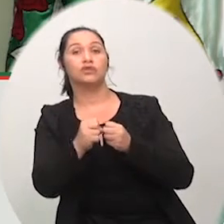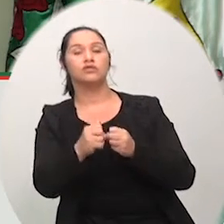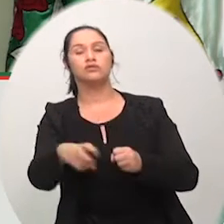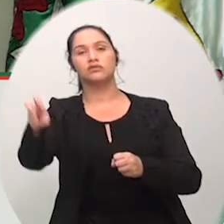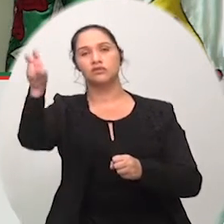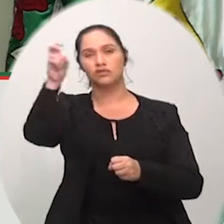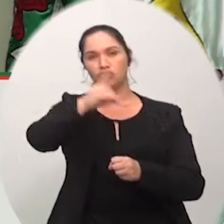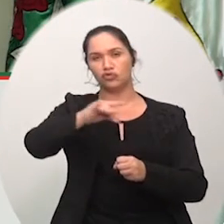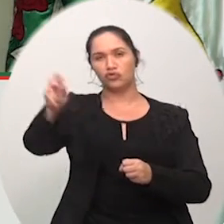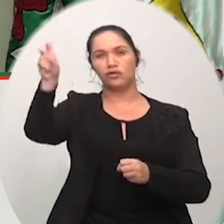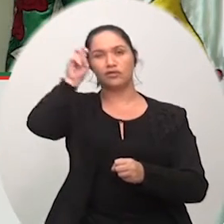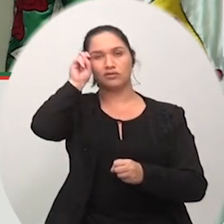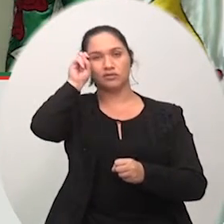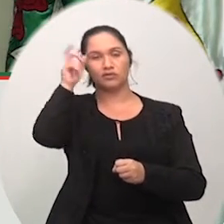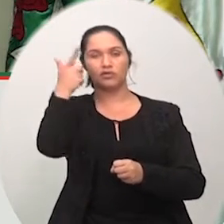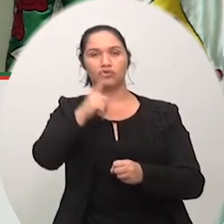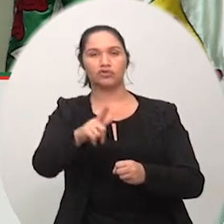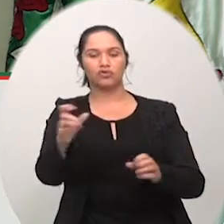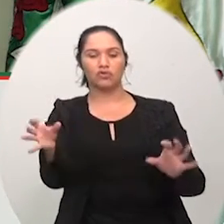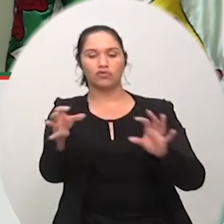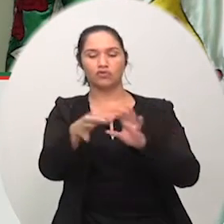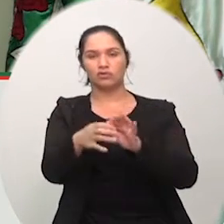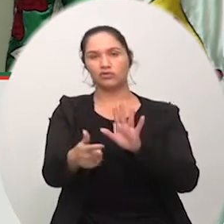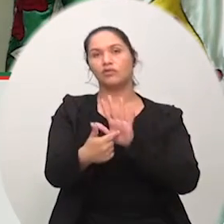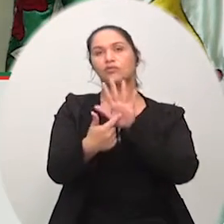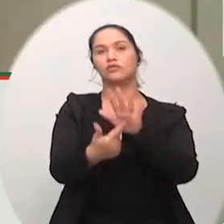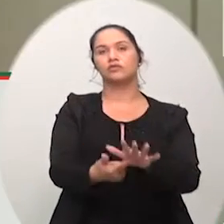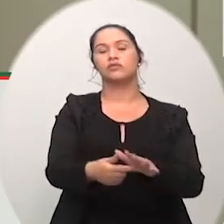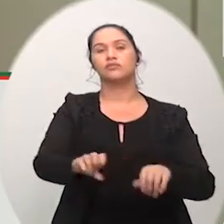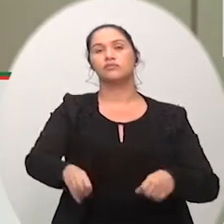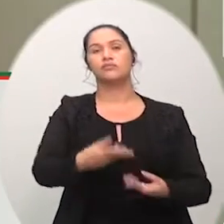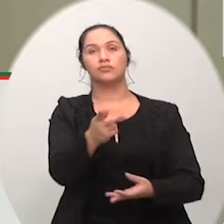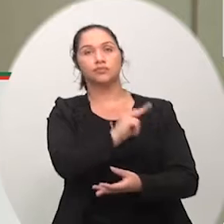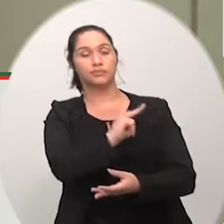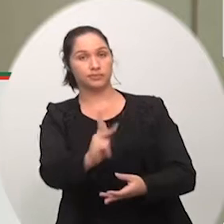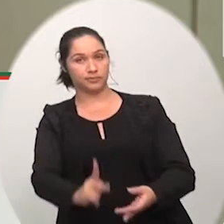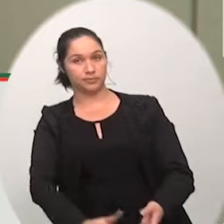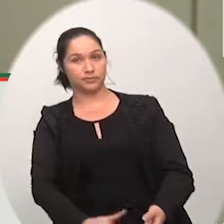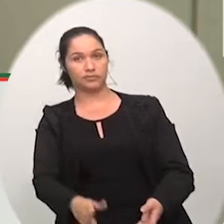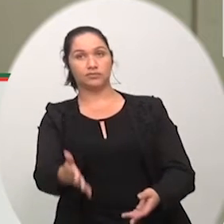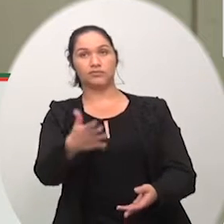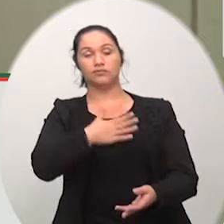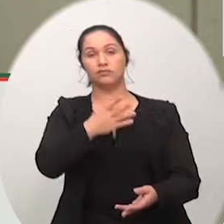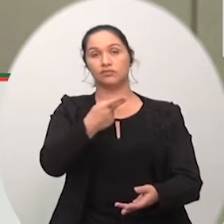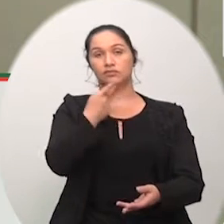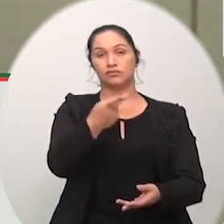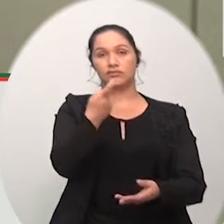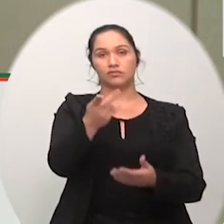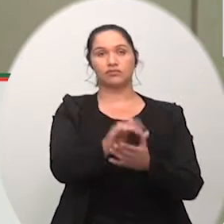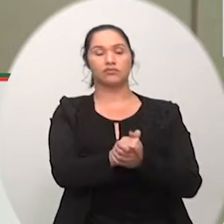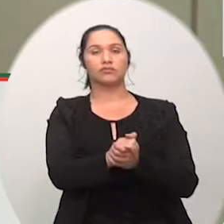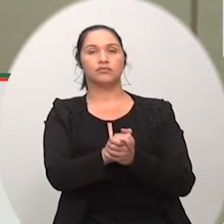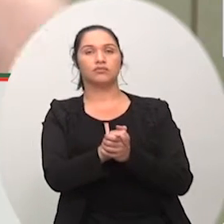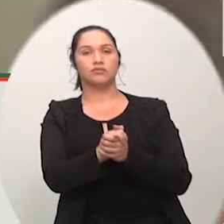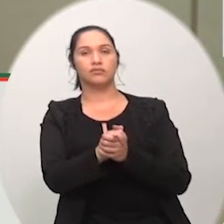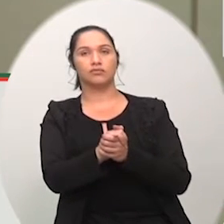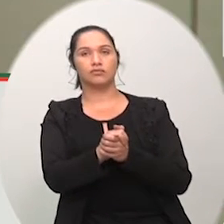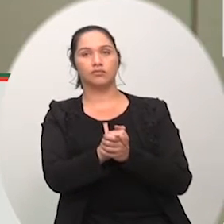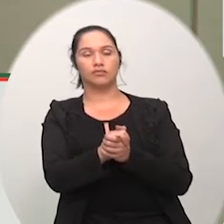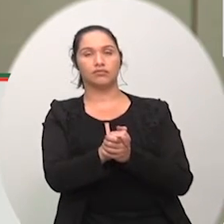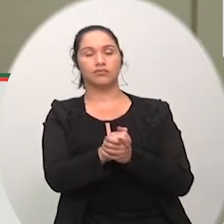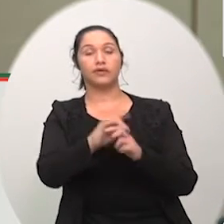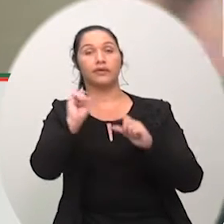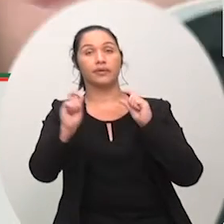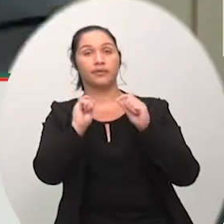quinta-feira marcando posição mais uma vez obrigado professor então senhor presidente a minha palavra como todos é mais aqui é